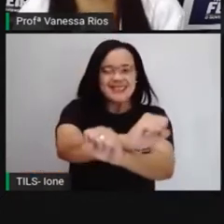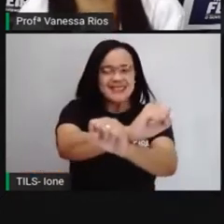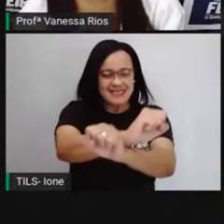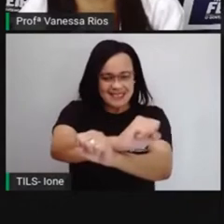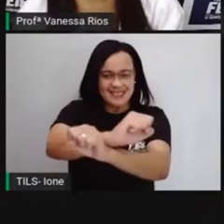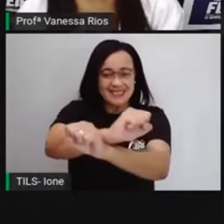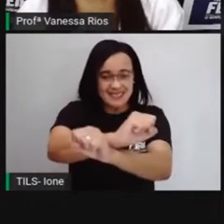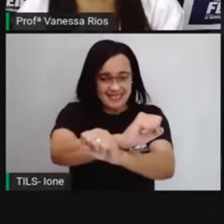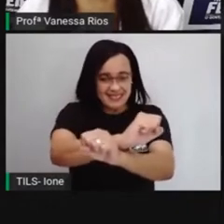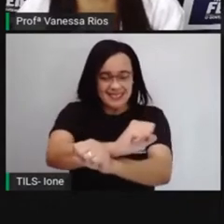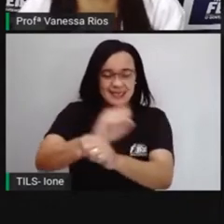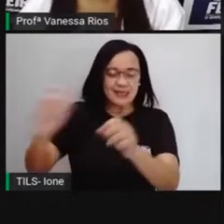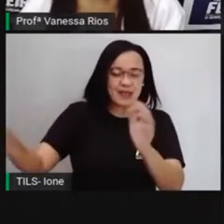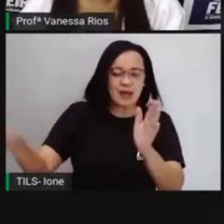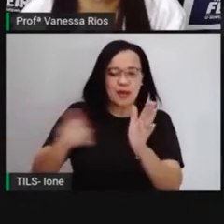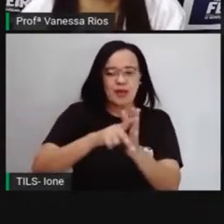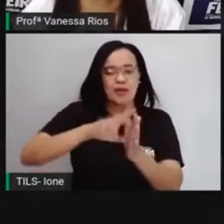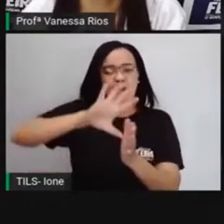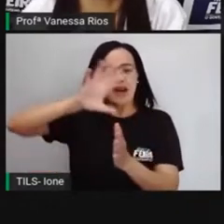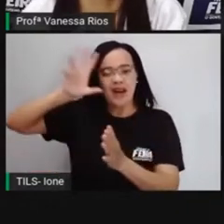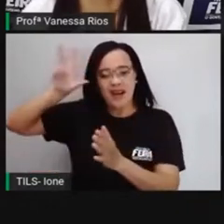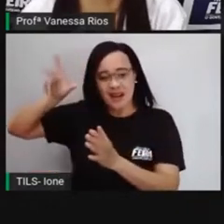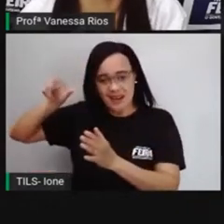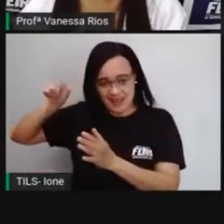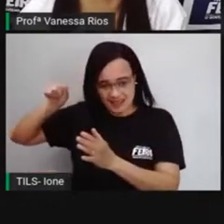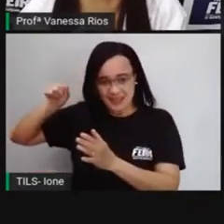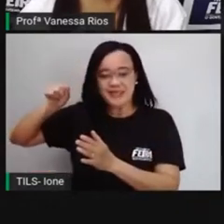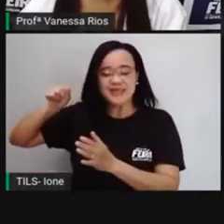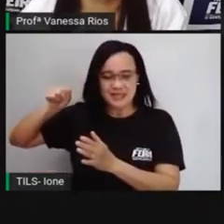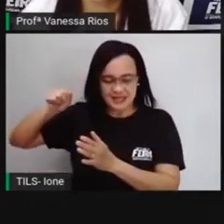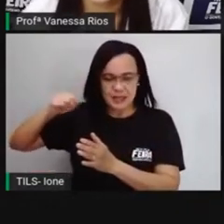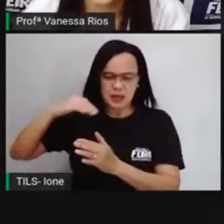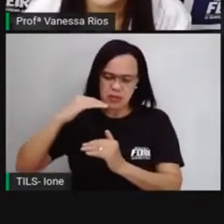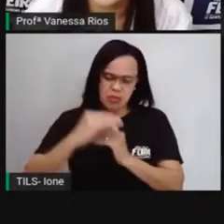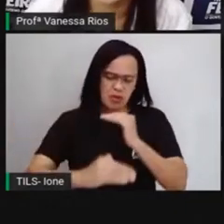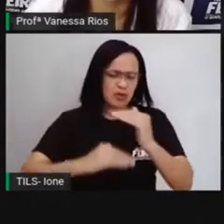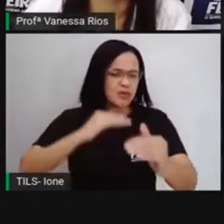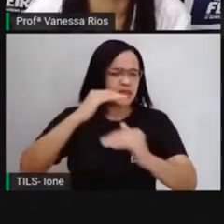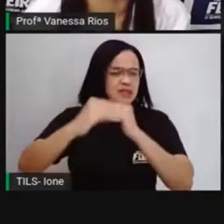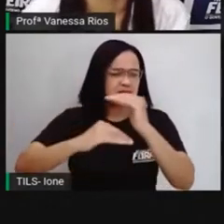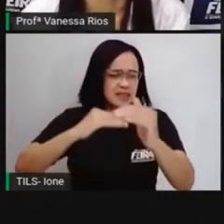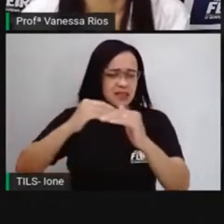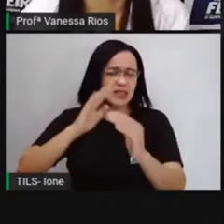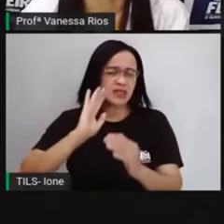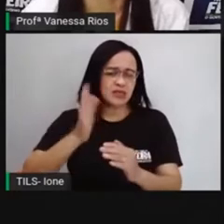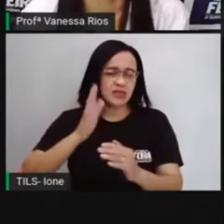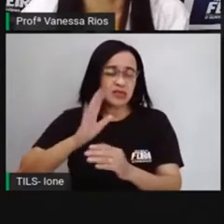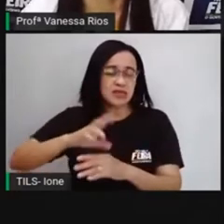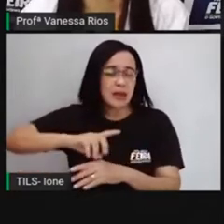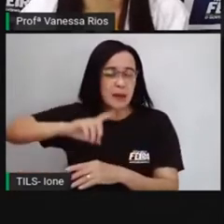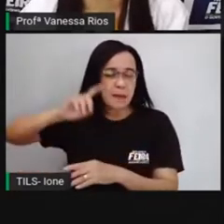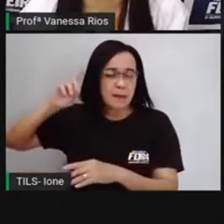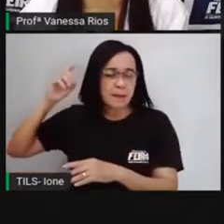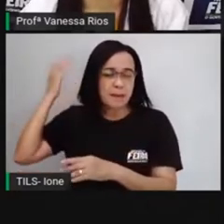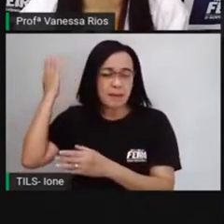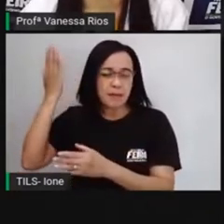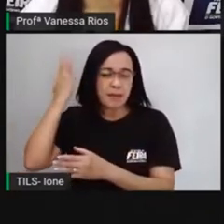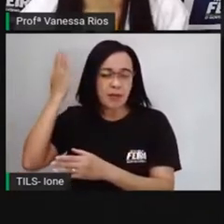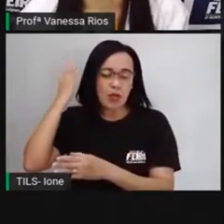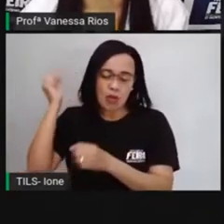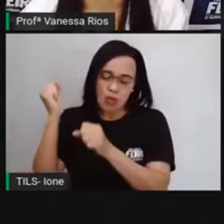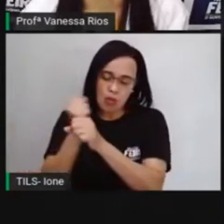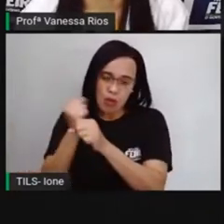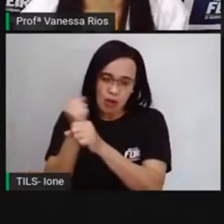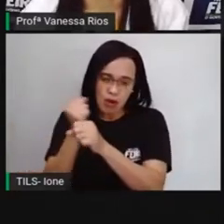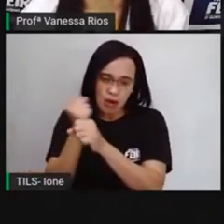processo aí de escravização, né, é algo que acontece aí há muitos anos e aí algo que estava aí